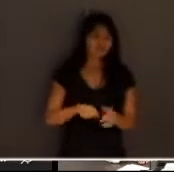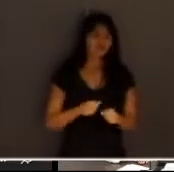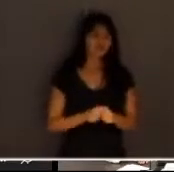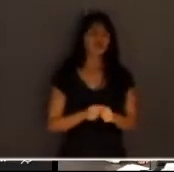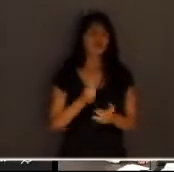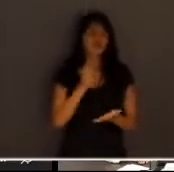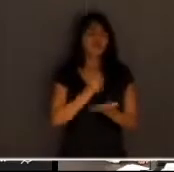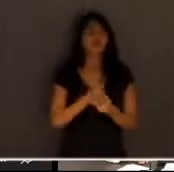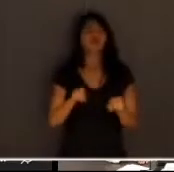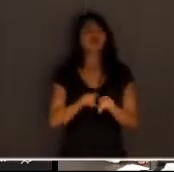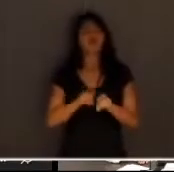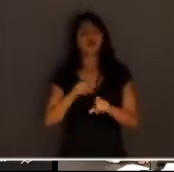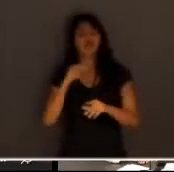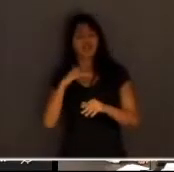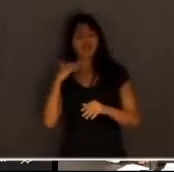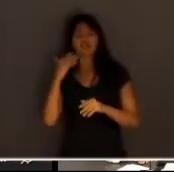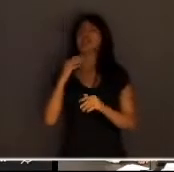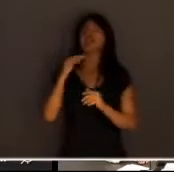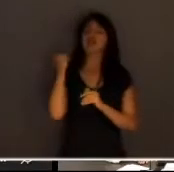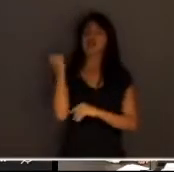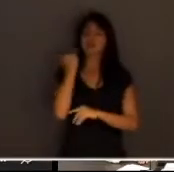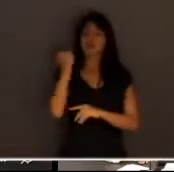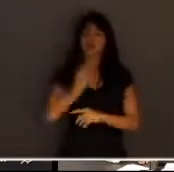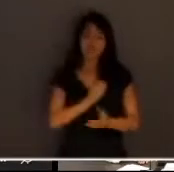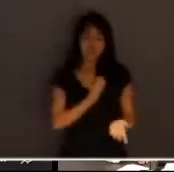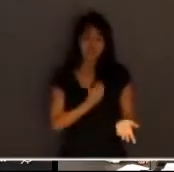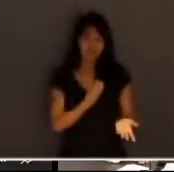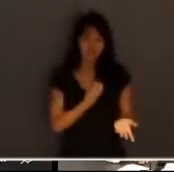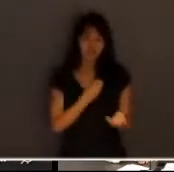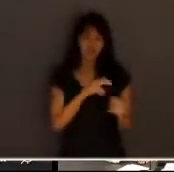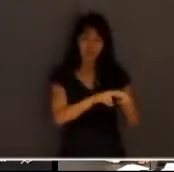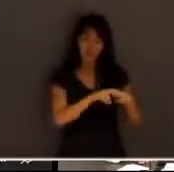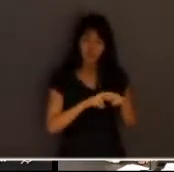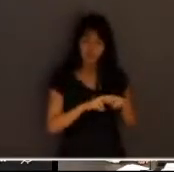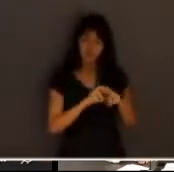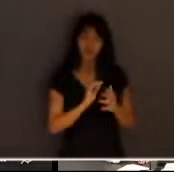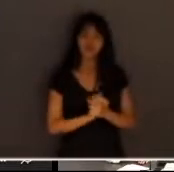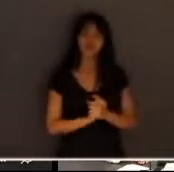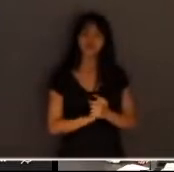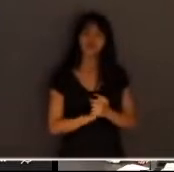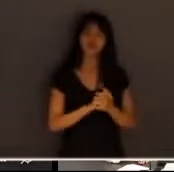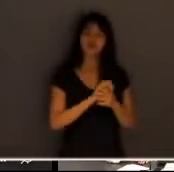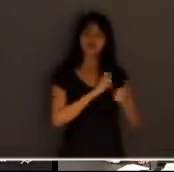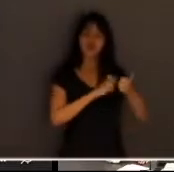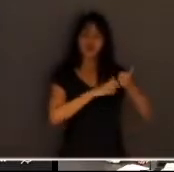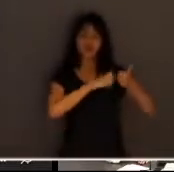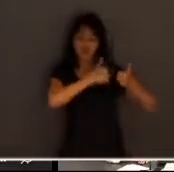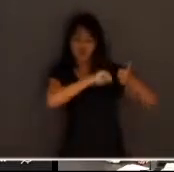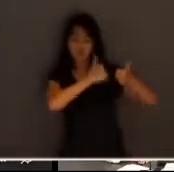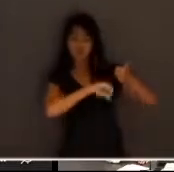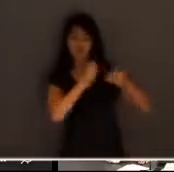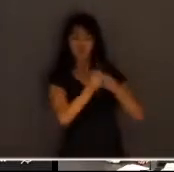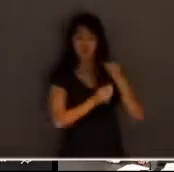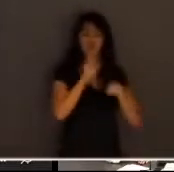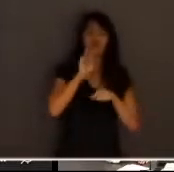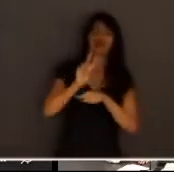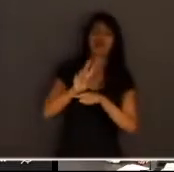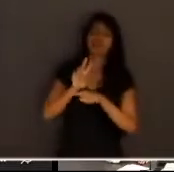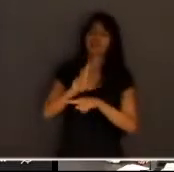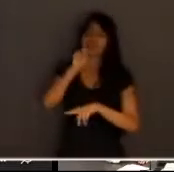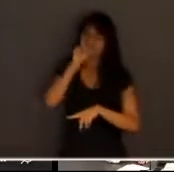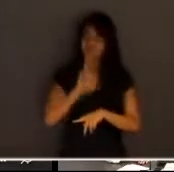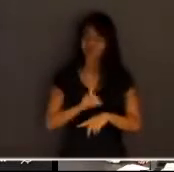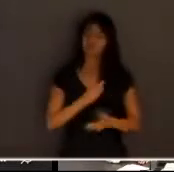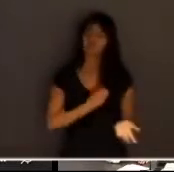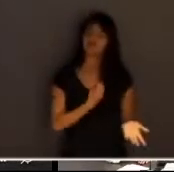reverência pela vida portanto o tribunal do júri ele avulta como instituição de garantia do direito